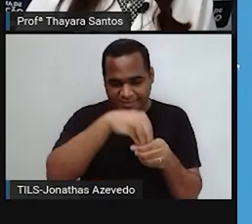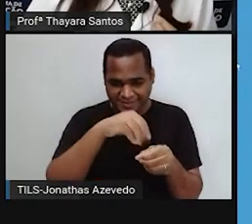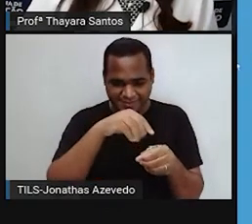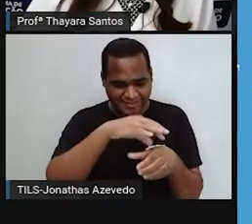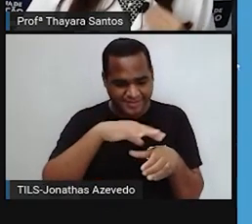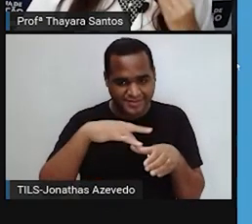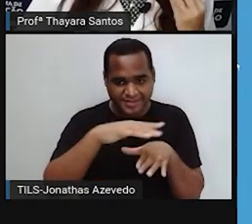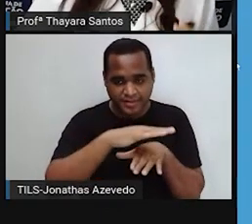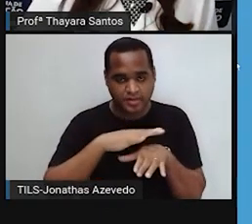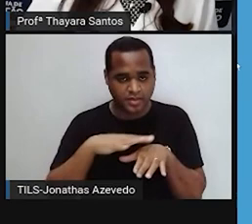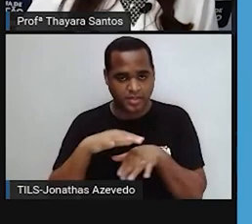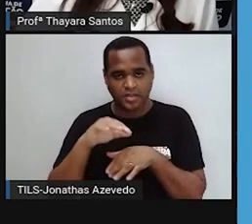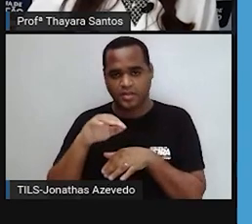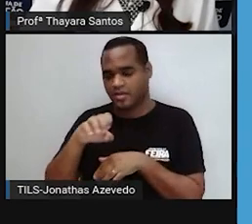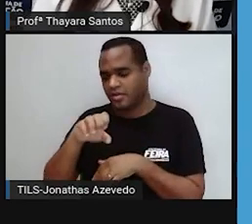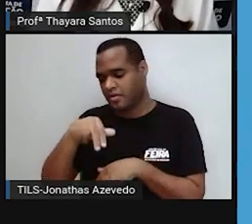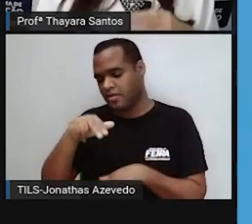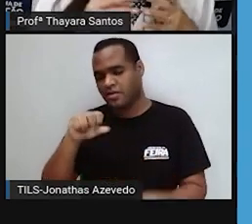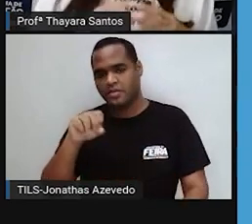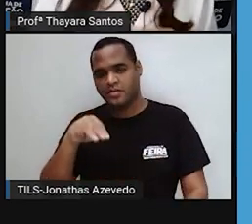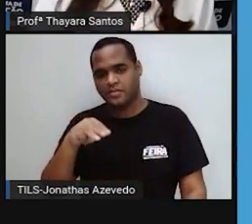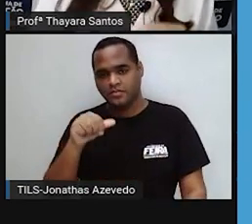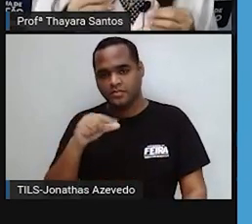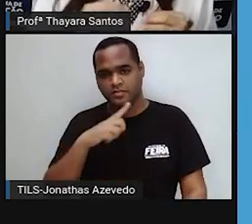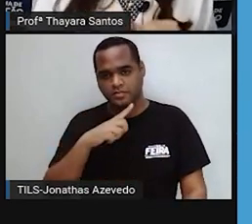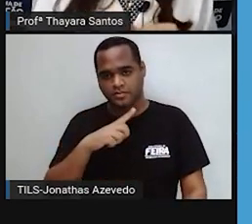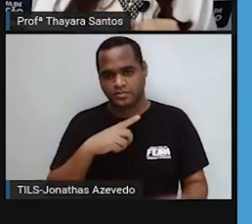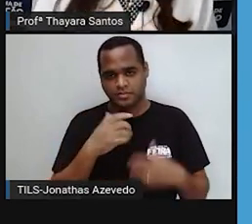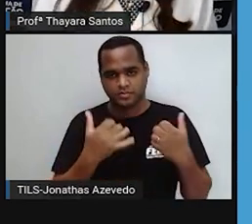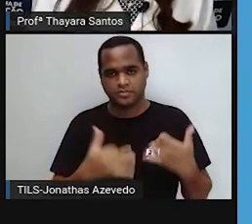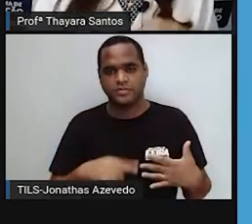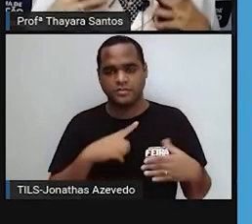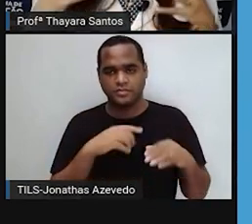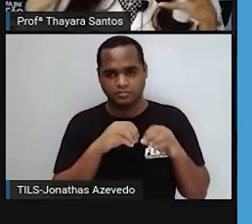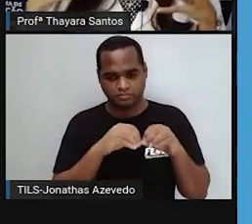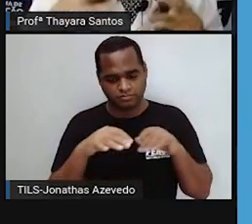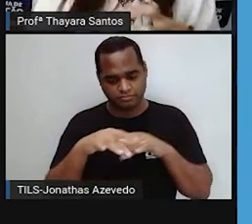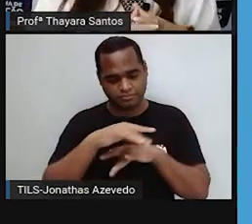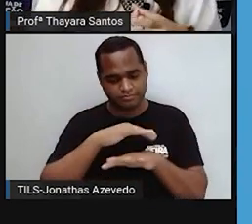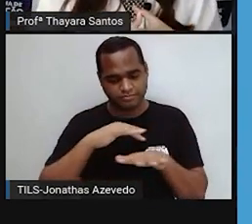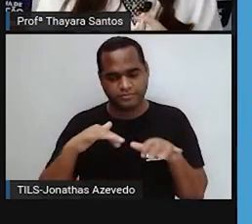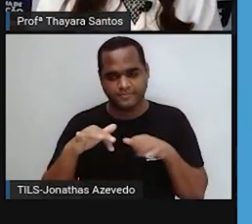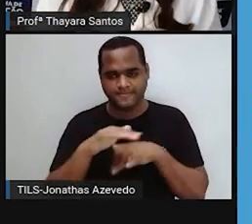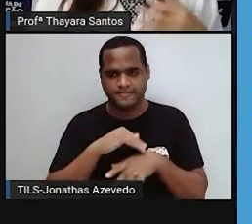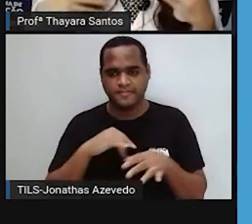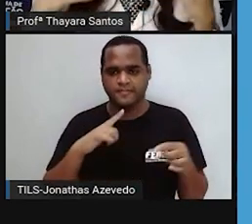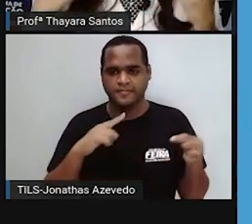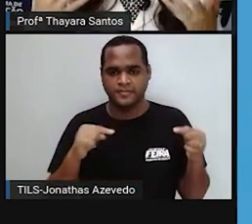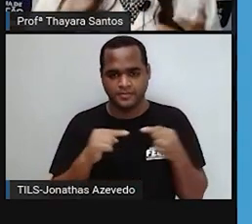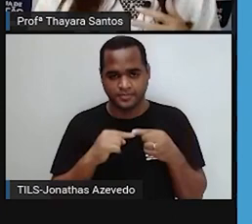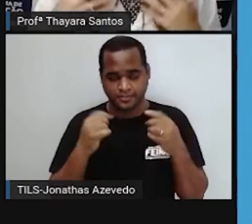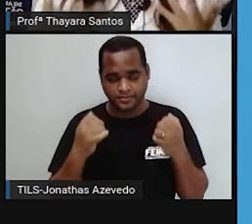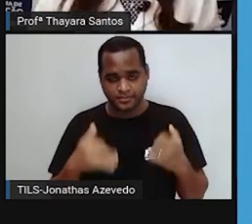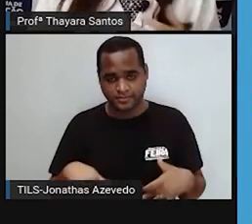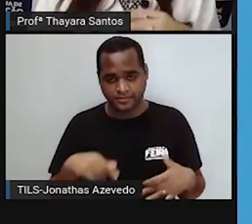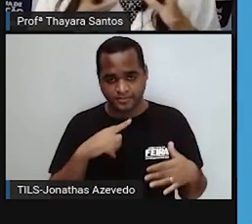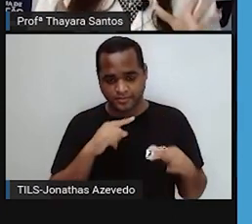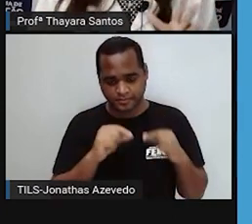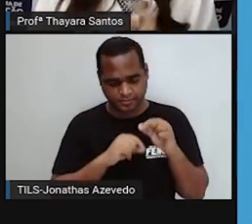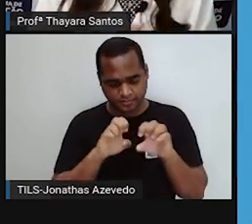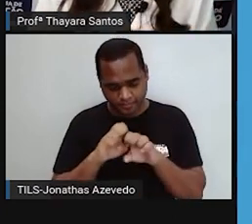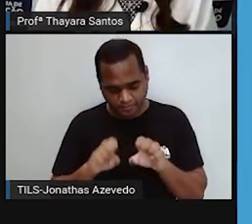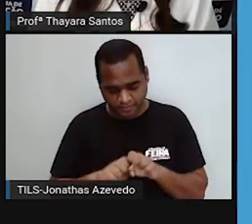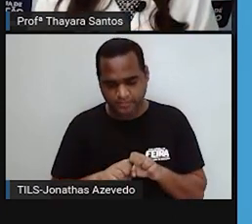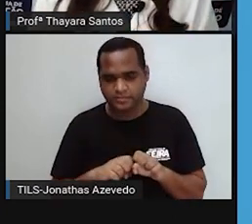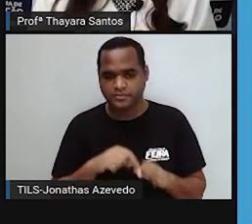várias enzimas digestivas. Então, essas enzimas conseguem fazer a digestão dessas estruturas que